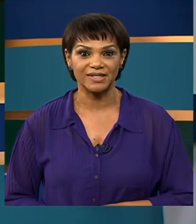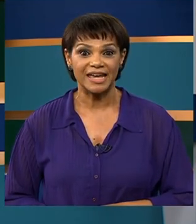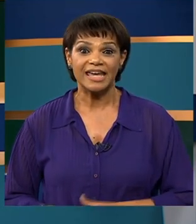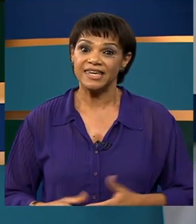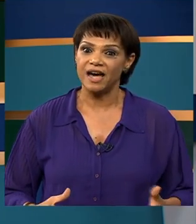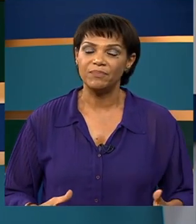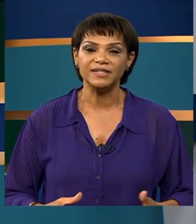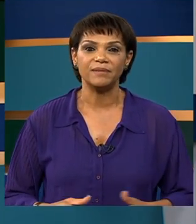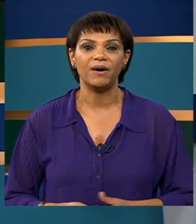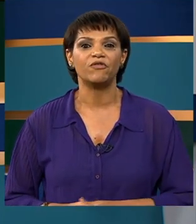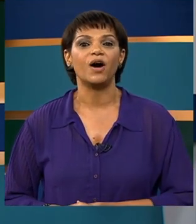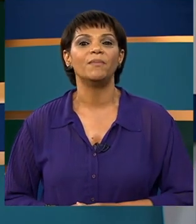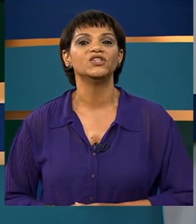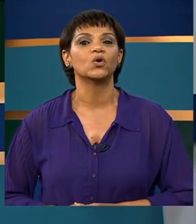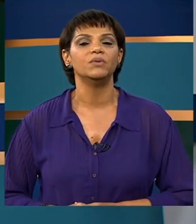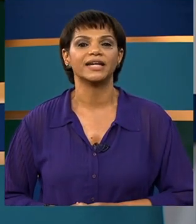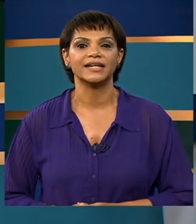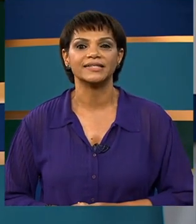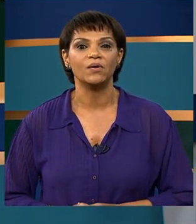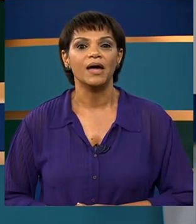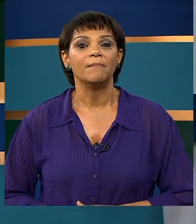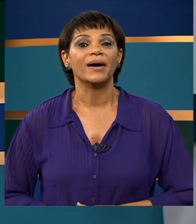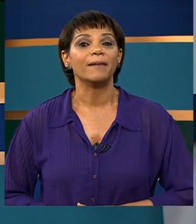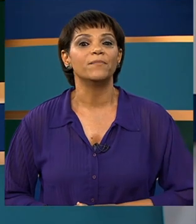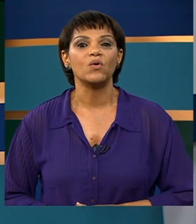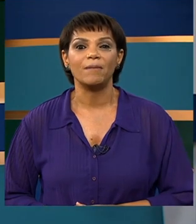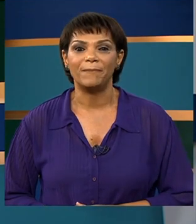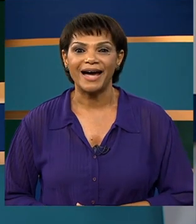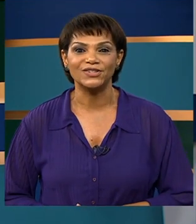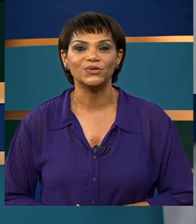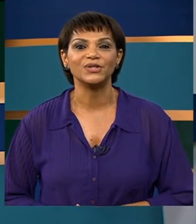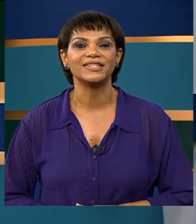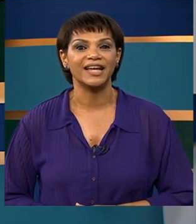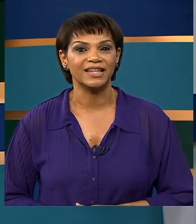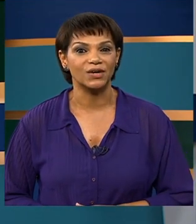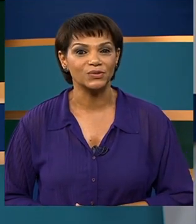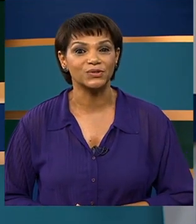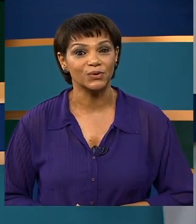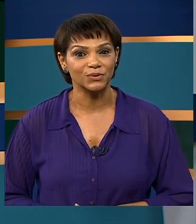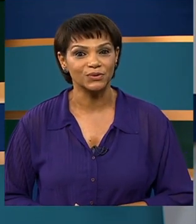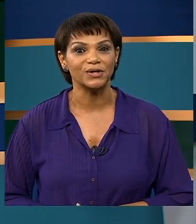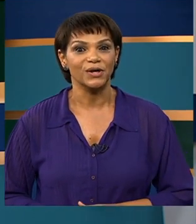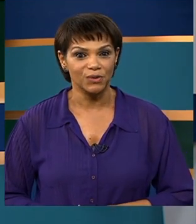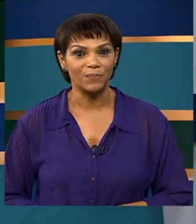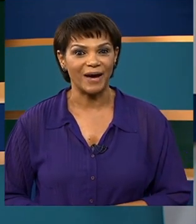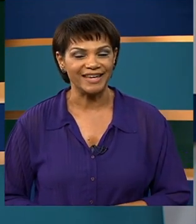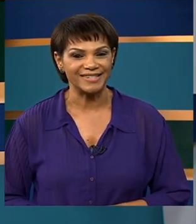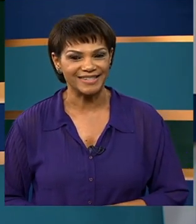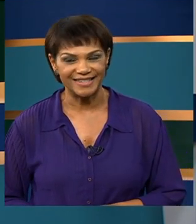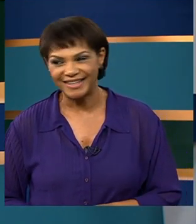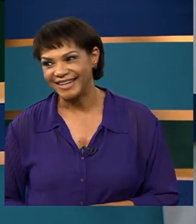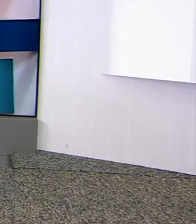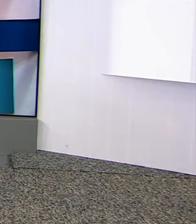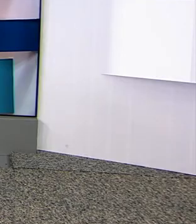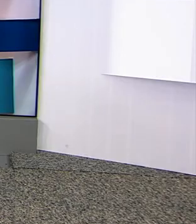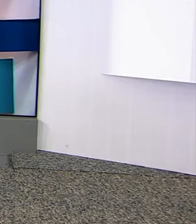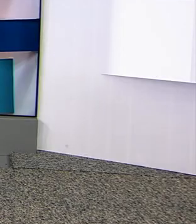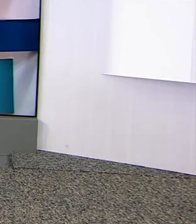pessoas e é a principal forma de comunicação para boa parte dos cidadãos surdos no país.